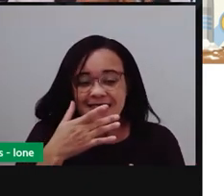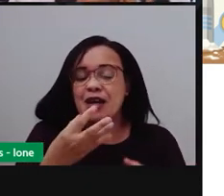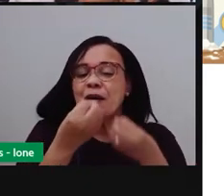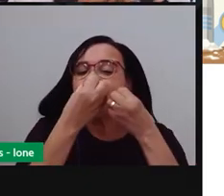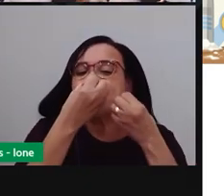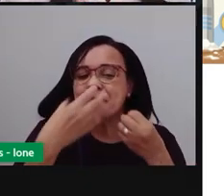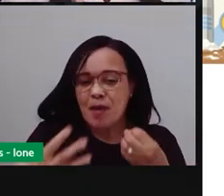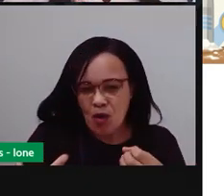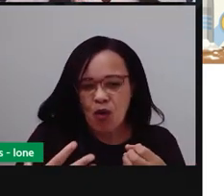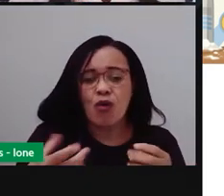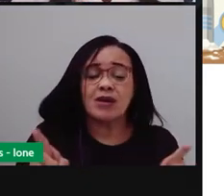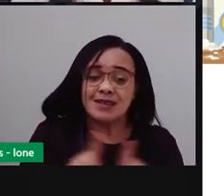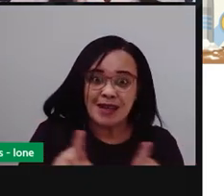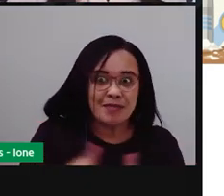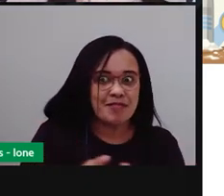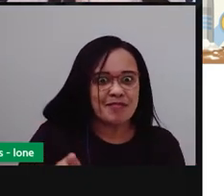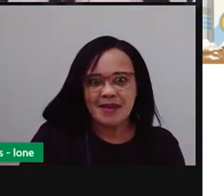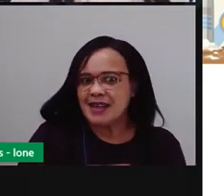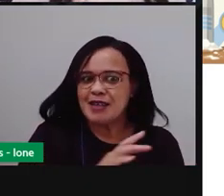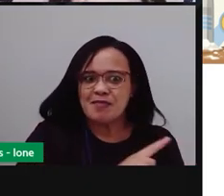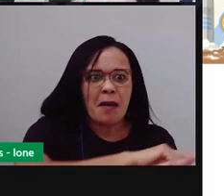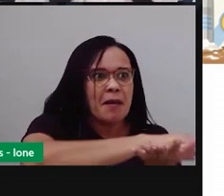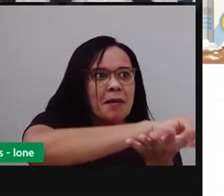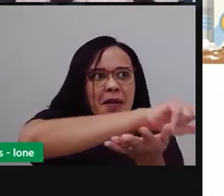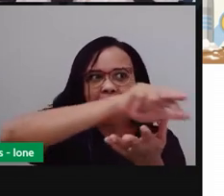pode fazer diversas variações.